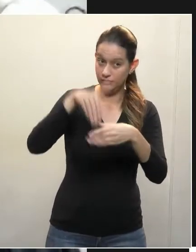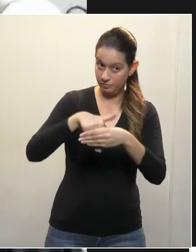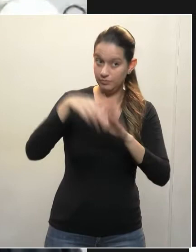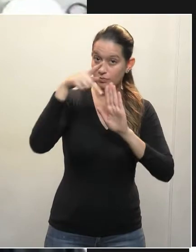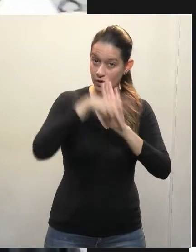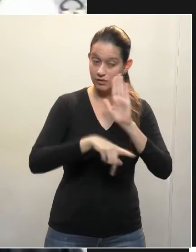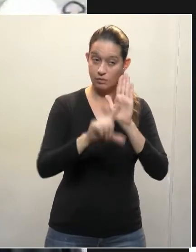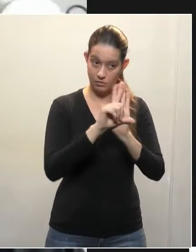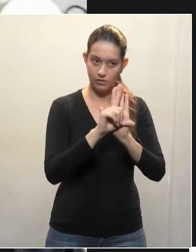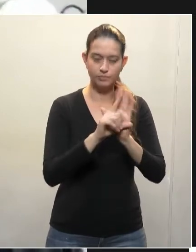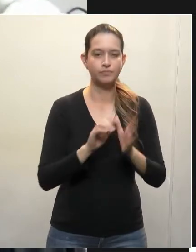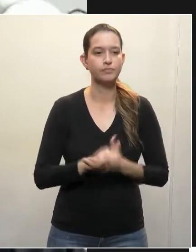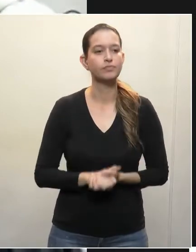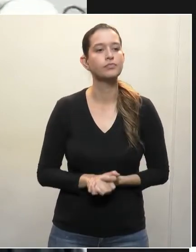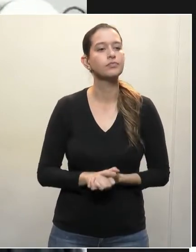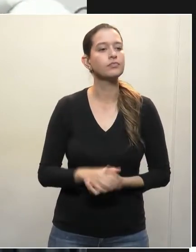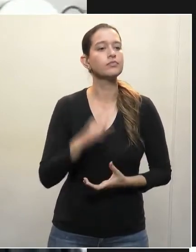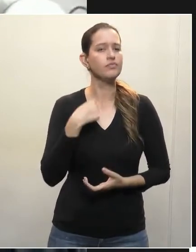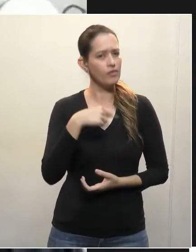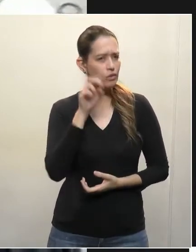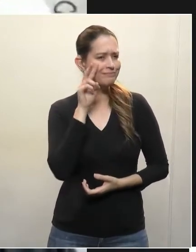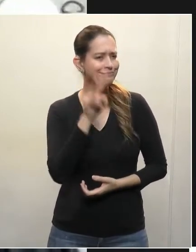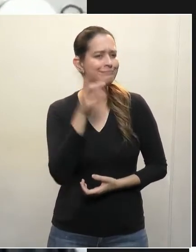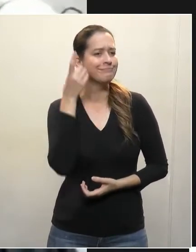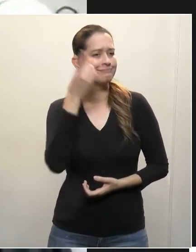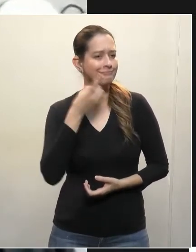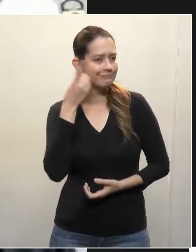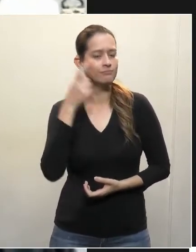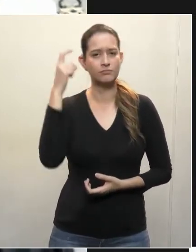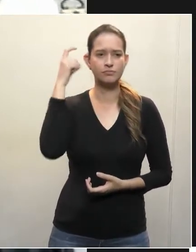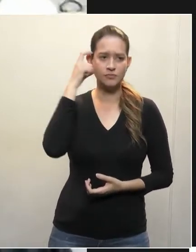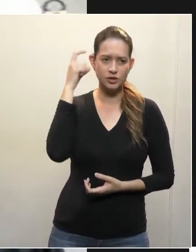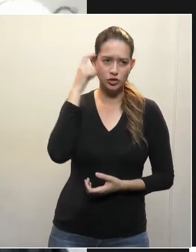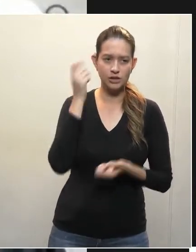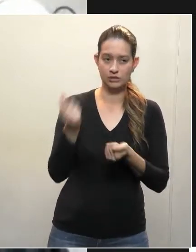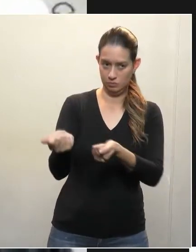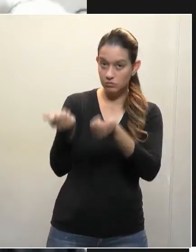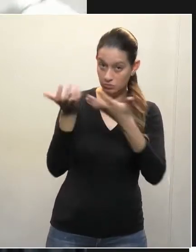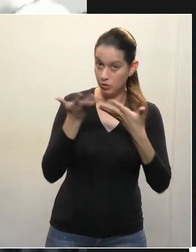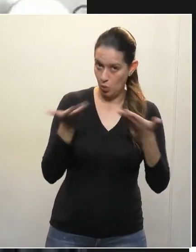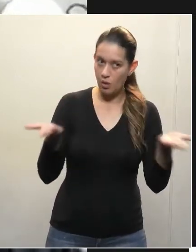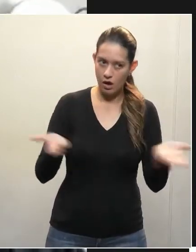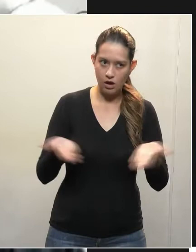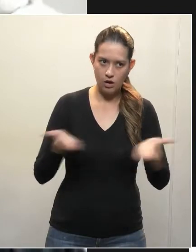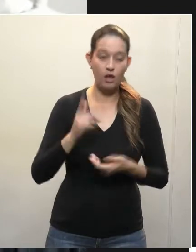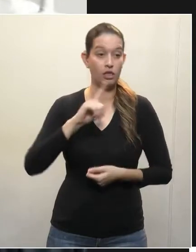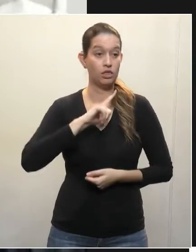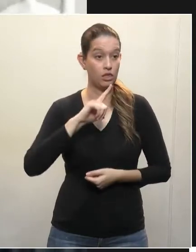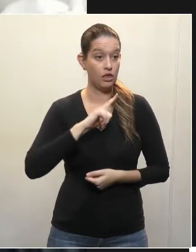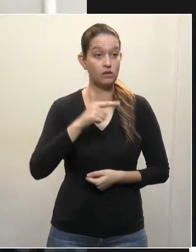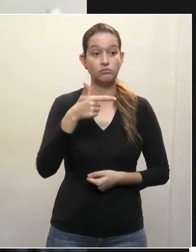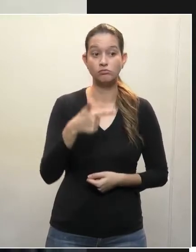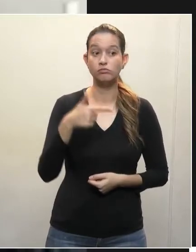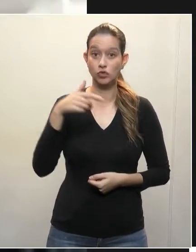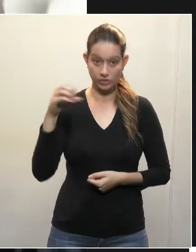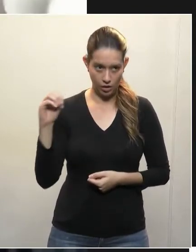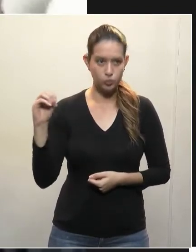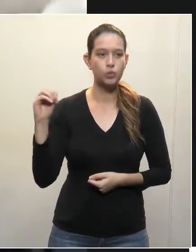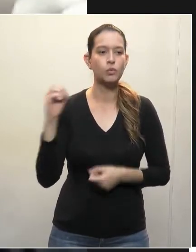Também ouvi o deputado Tião dizendo que tem vários cartórios, em torno de 200 cartórios no interior, que não conseguem se manter